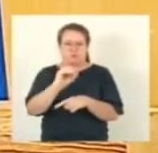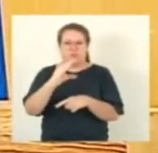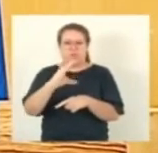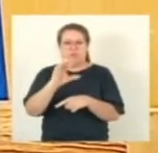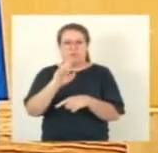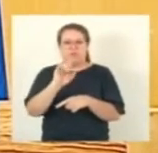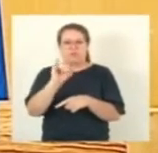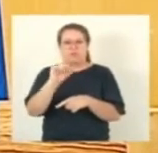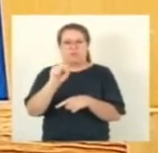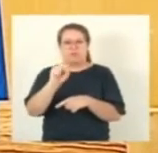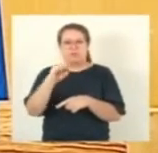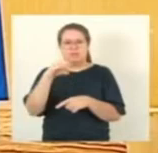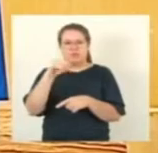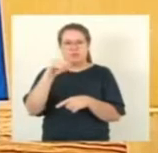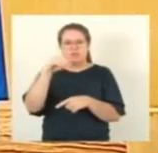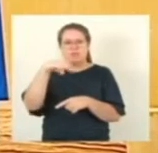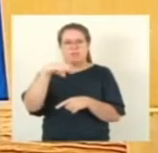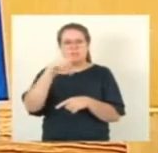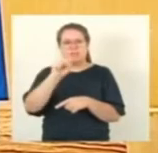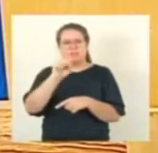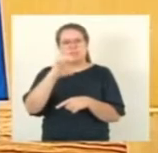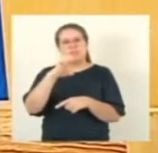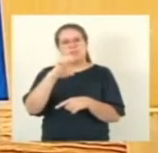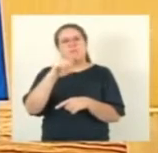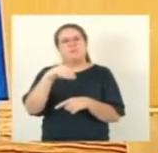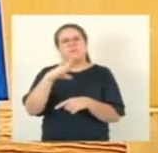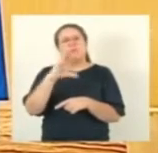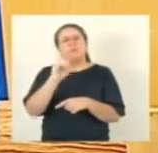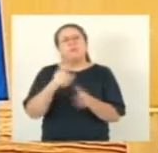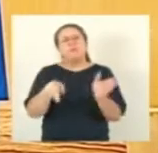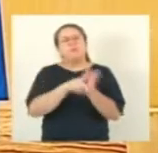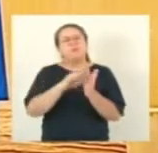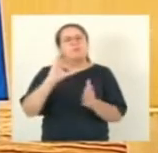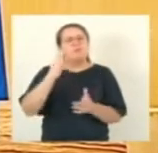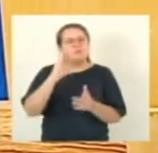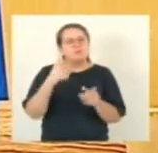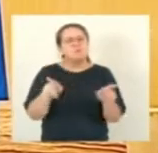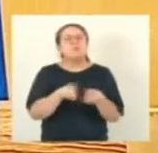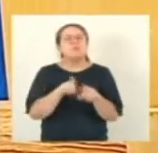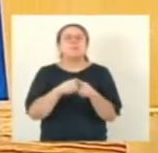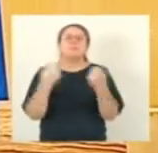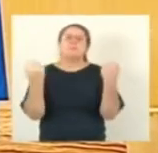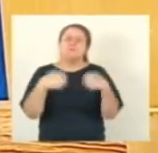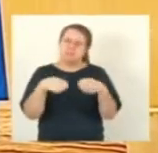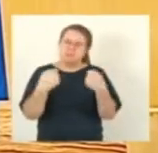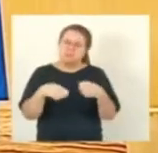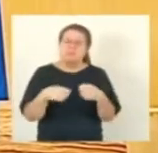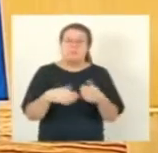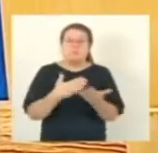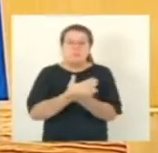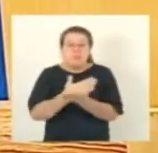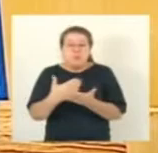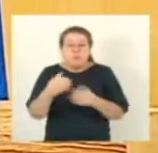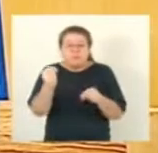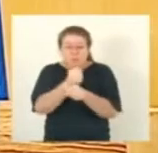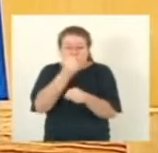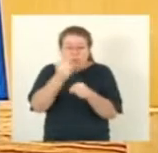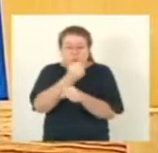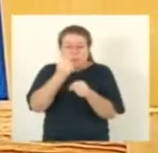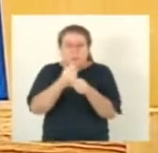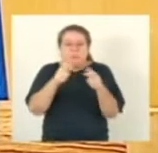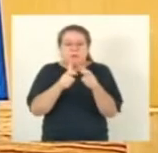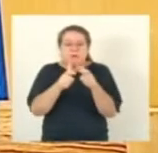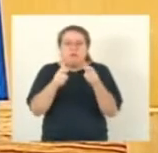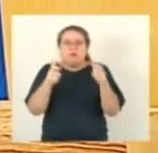já tínhamos estado lá em 2017 e voltamos agora. Começou uma obra de reforma e ampliação dessa